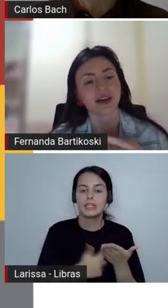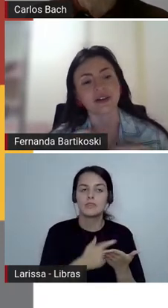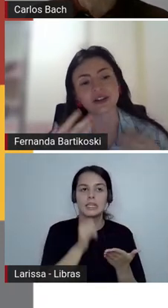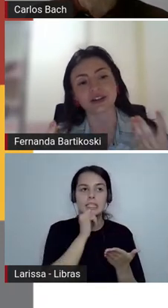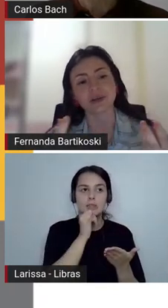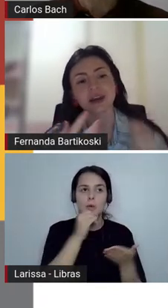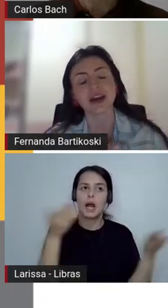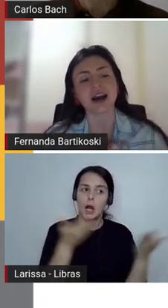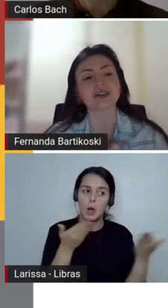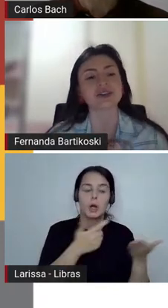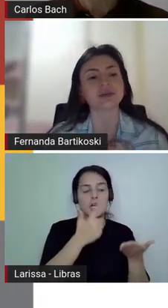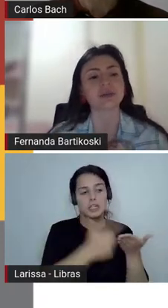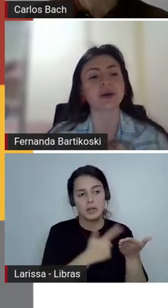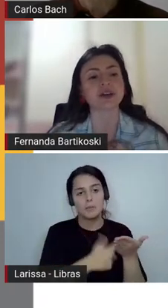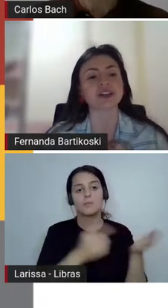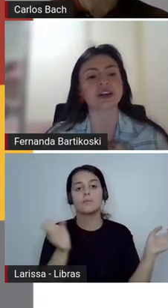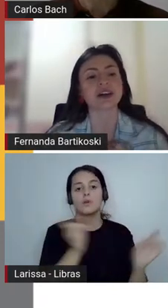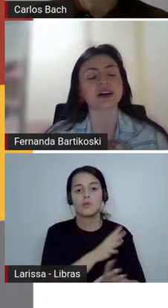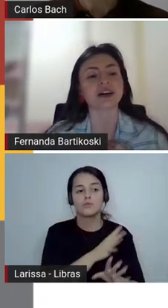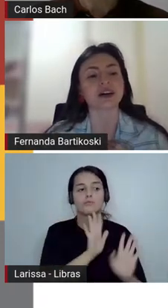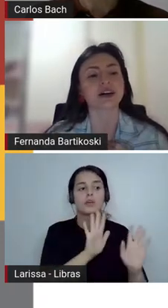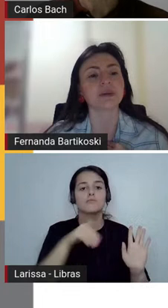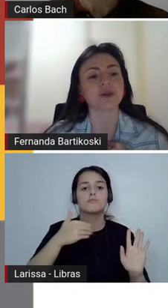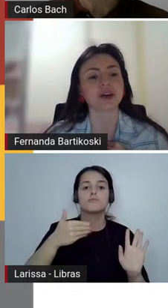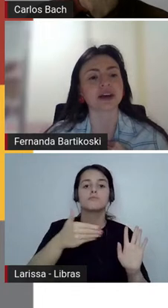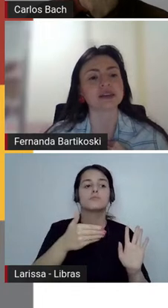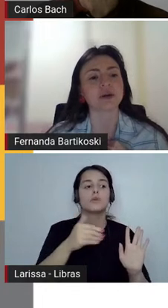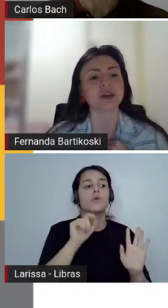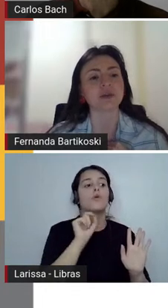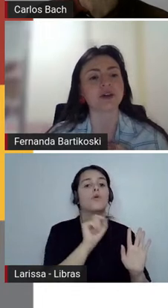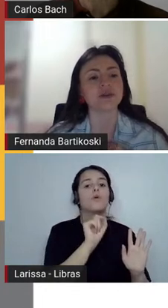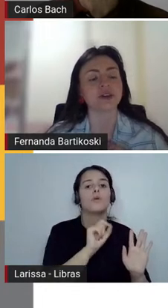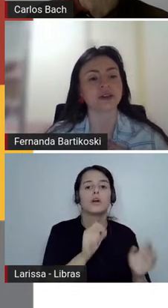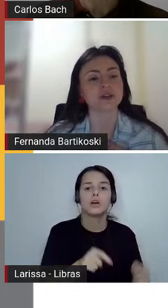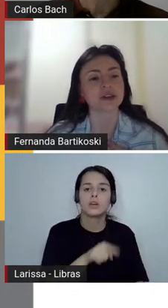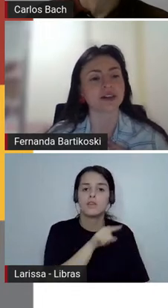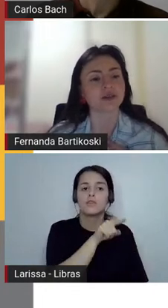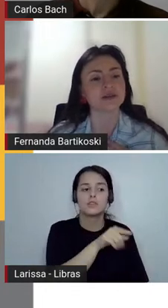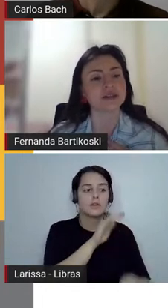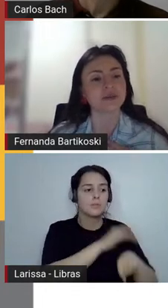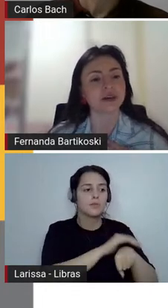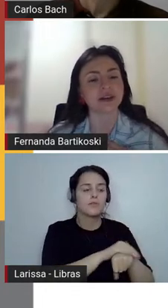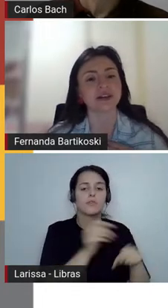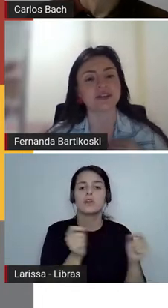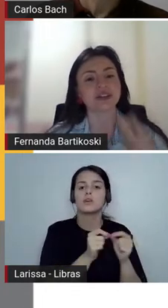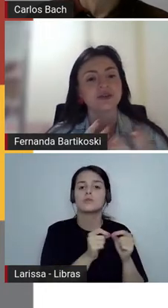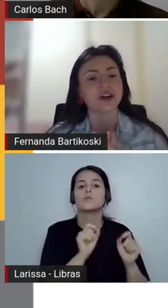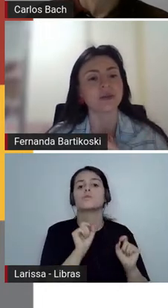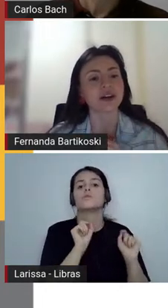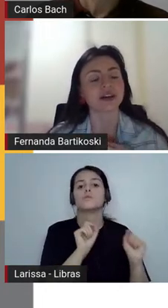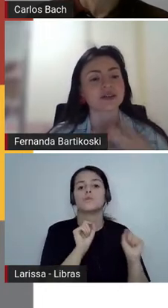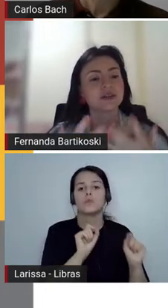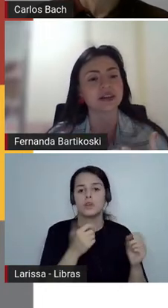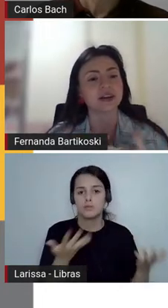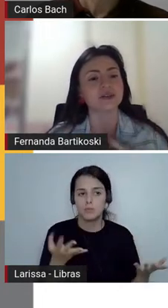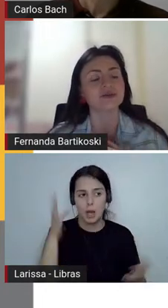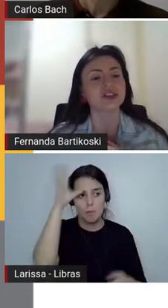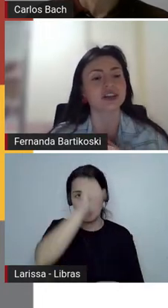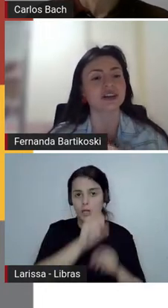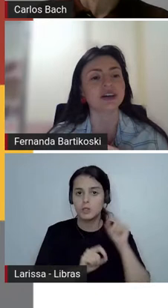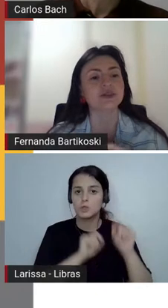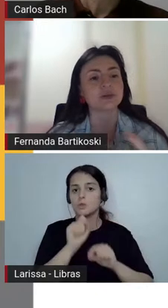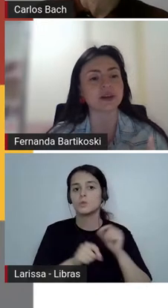leitura, né? Eu acho que também, a gente também pode aproveitar esse momento para ouvir nossos alunos e saber, né? De que forma é que eles